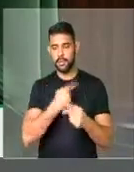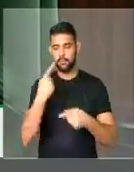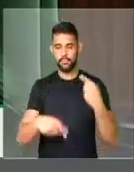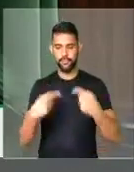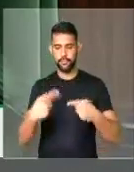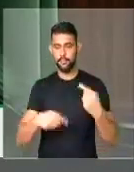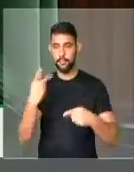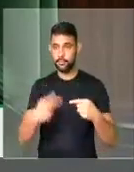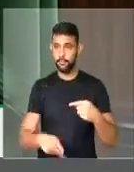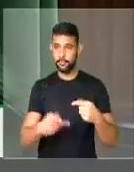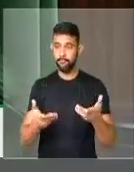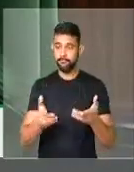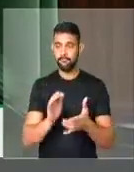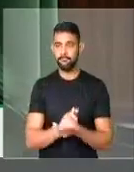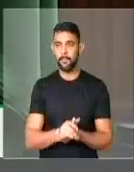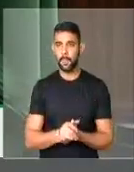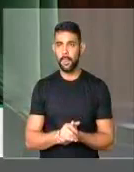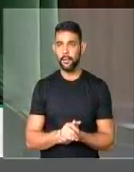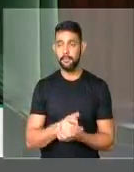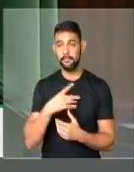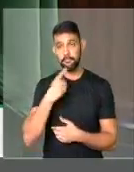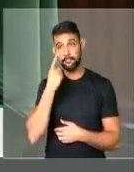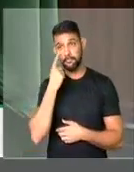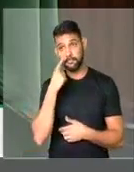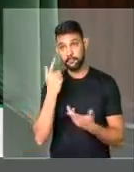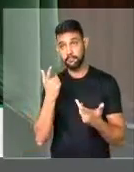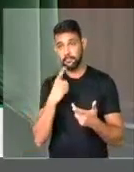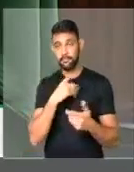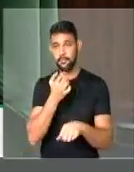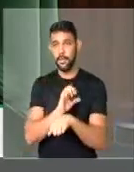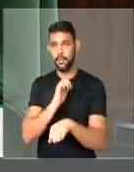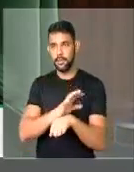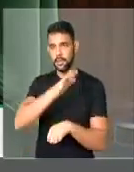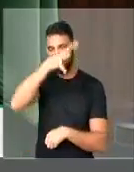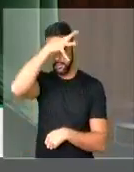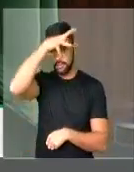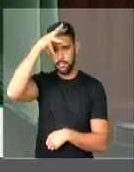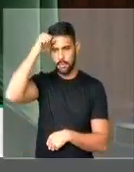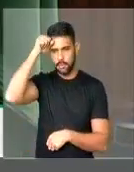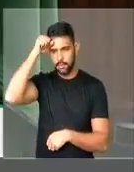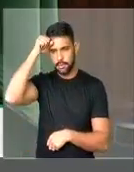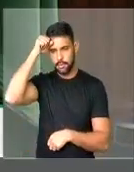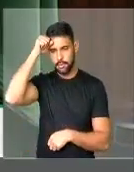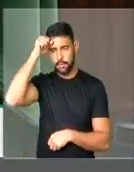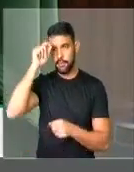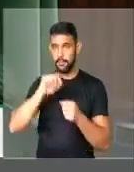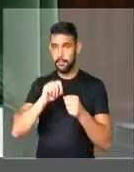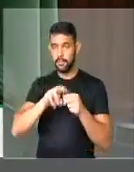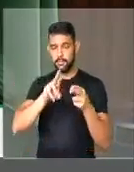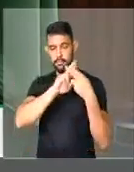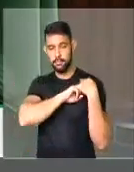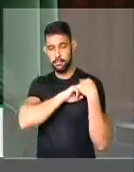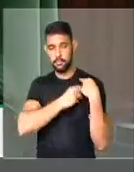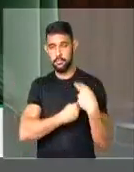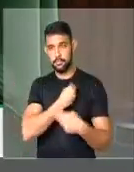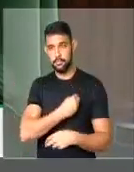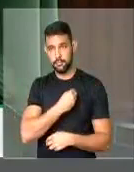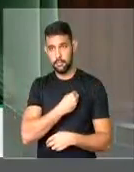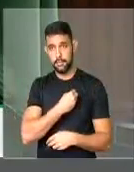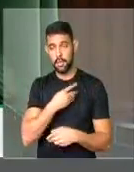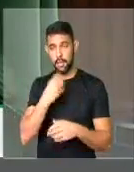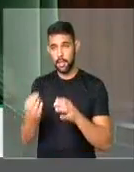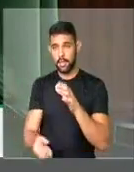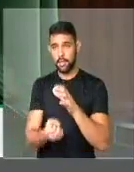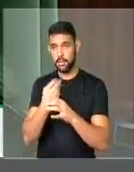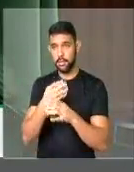debatidas. Ora, o Estado do Amazonas cumpriu uma função. A